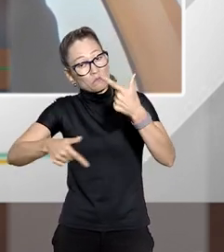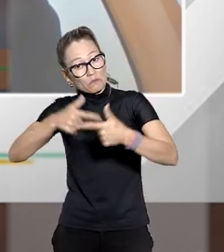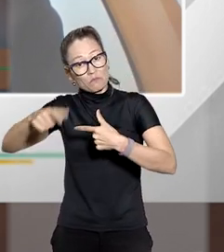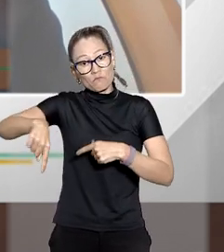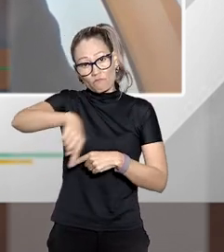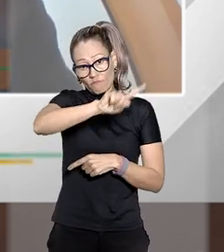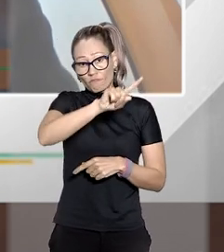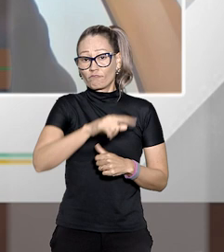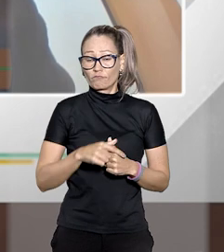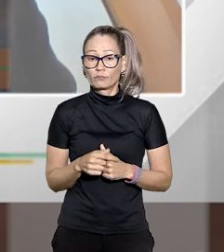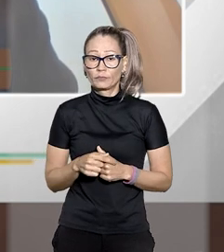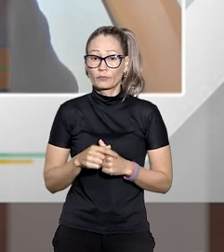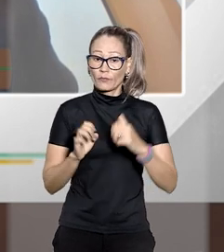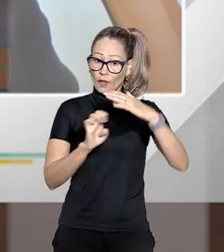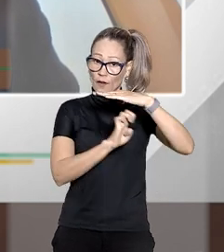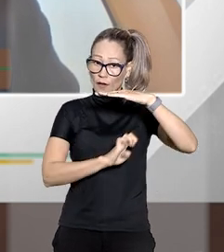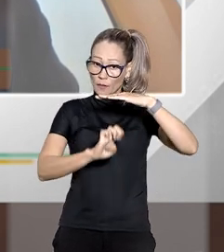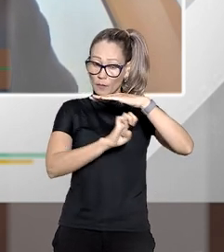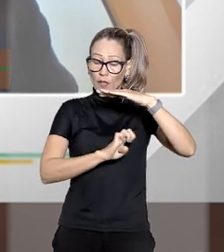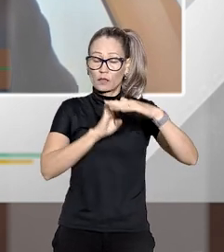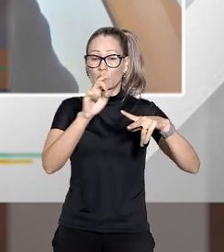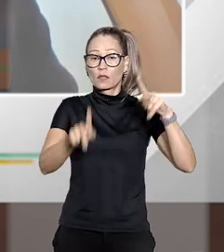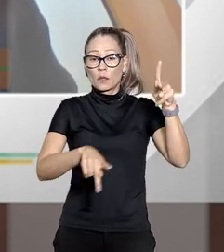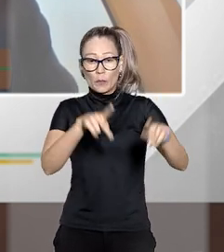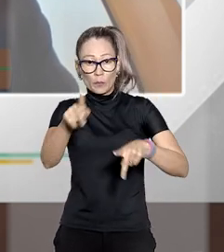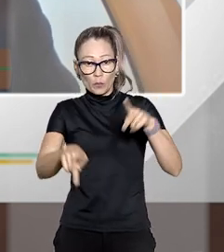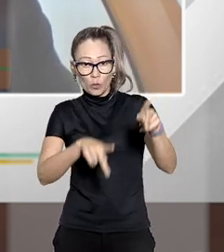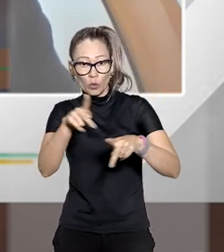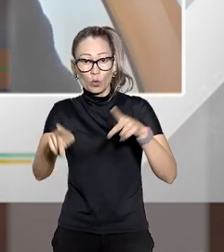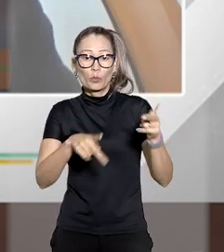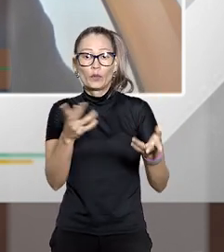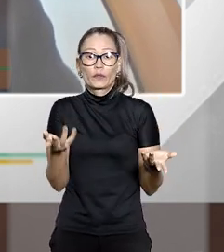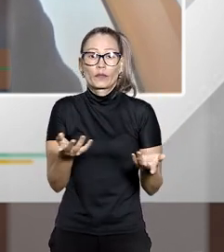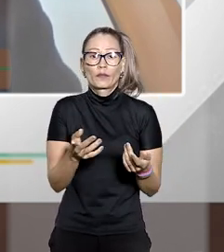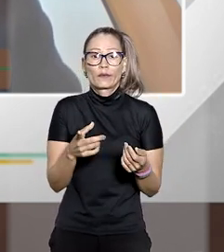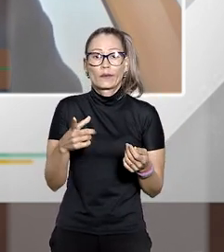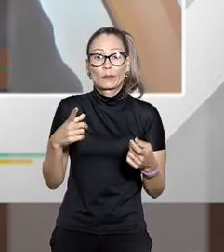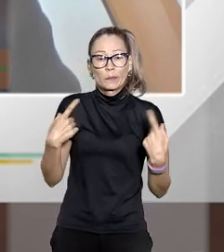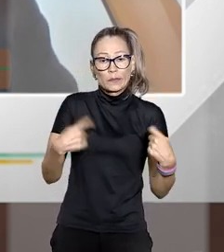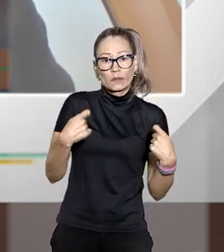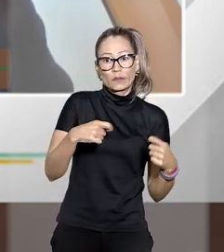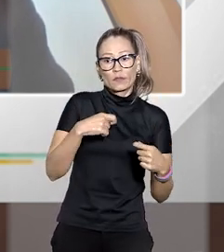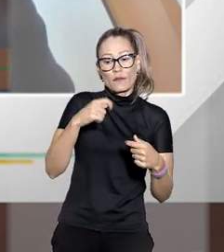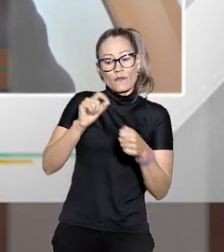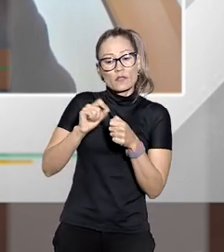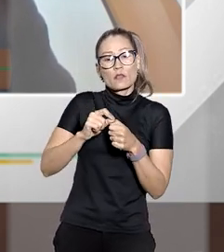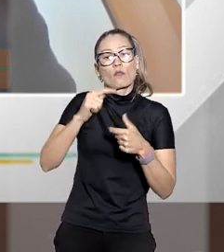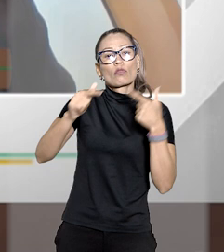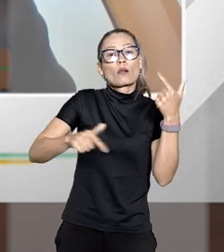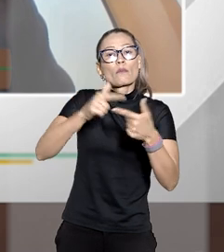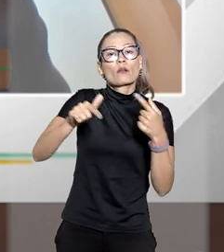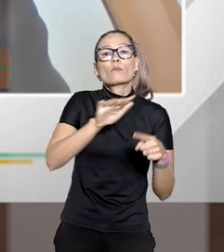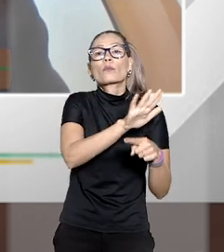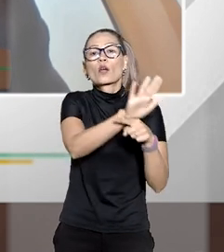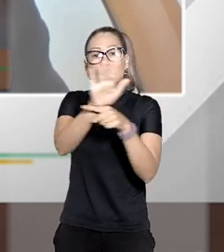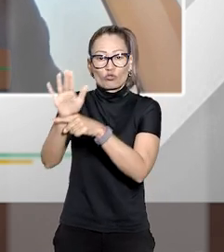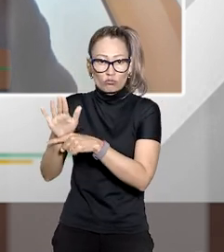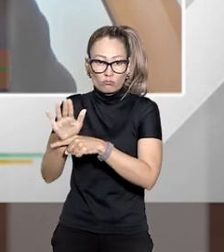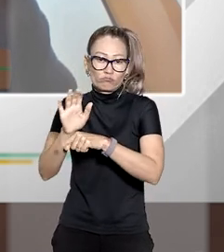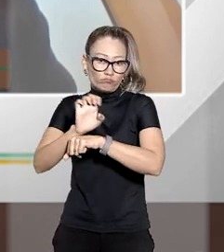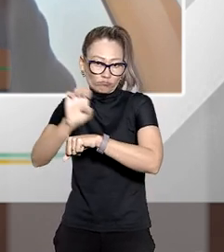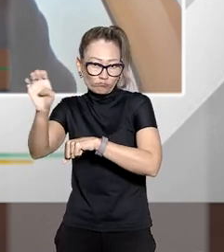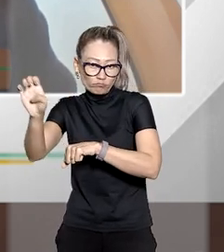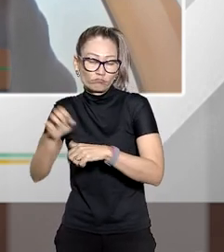então aquela empresa pública cujo objeto social é a prestação de um serviço público de acordo com a jurisprudência do